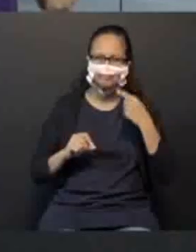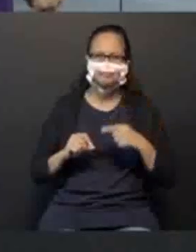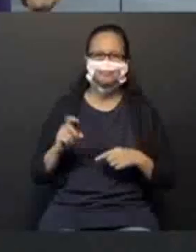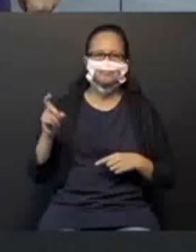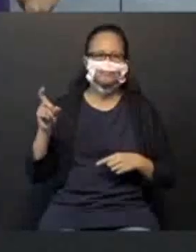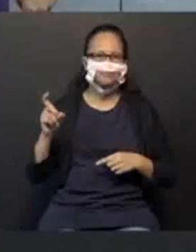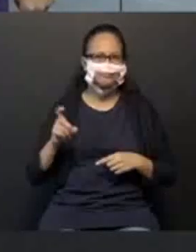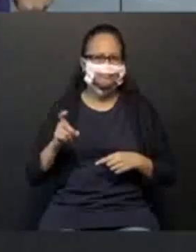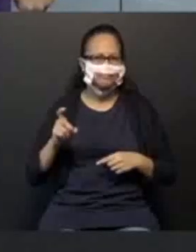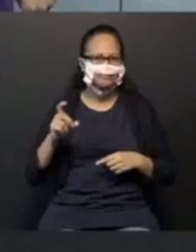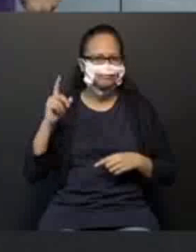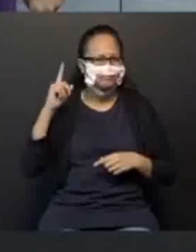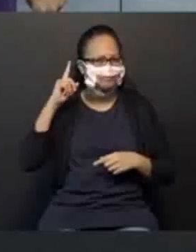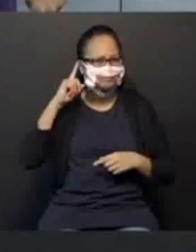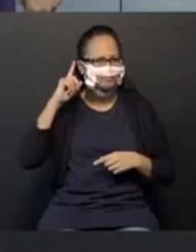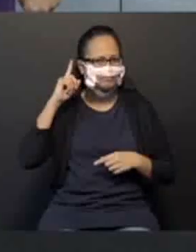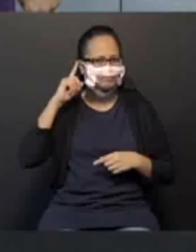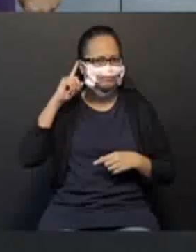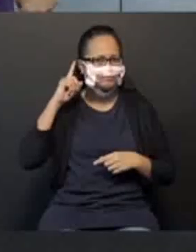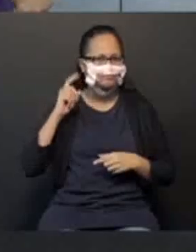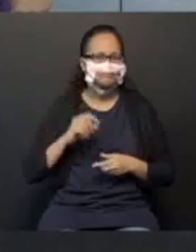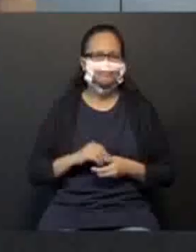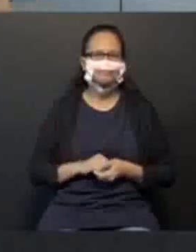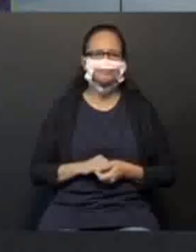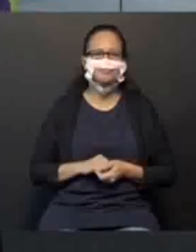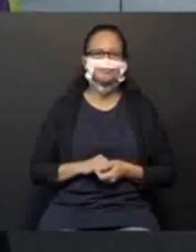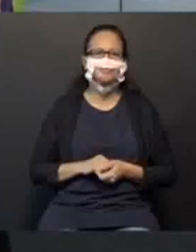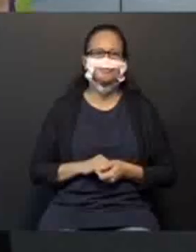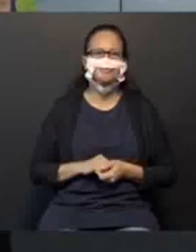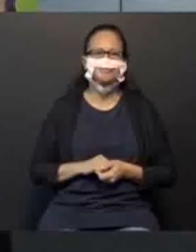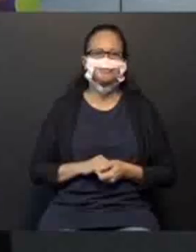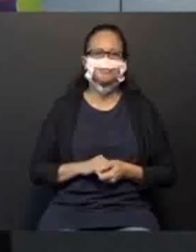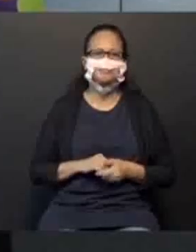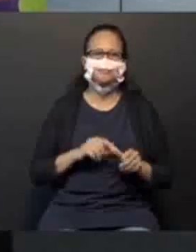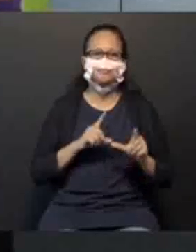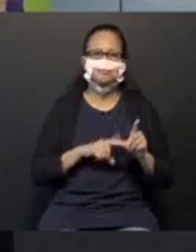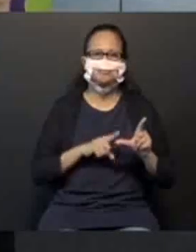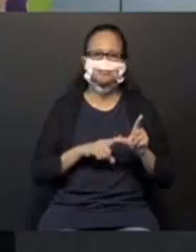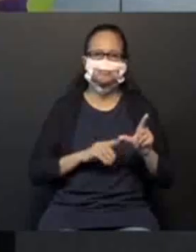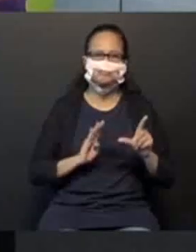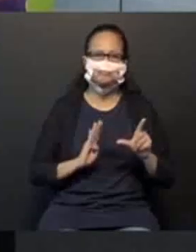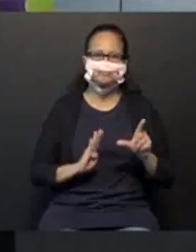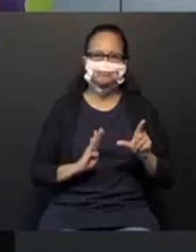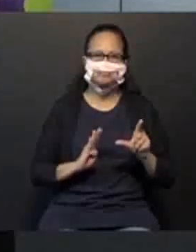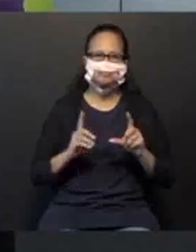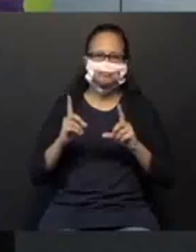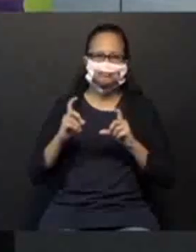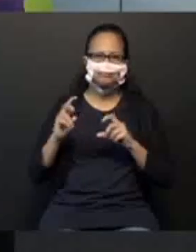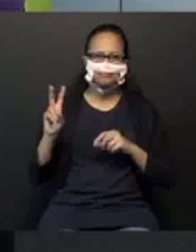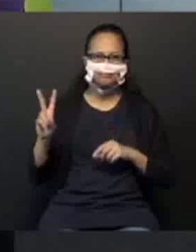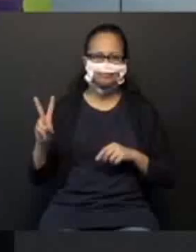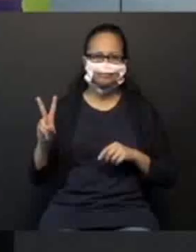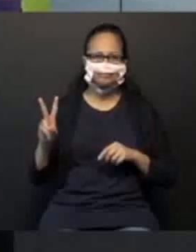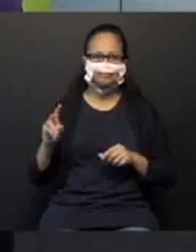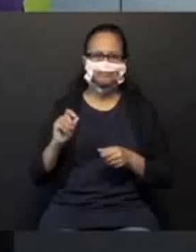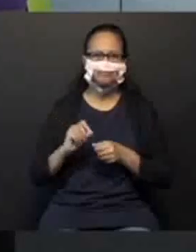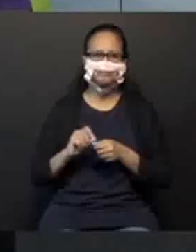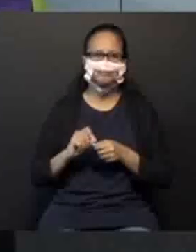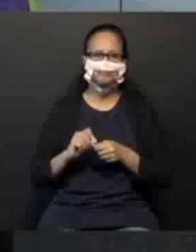vou fazer um X na orelha direita. Na letra B. Foto 2. Eu vou